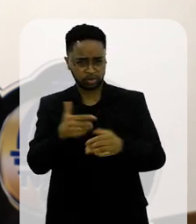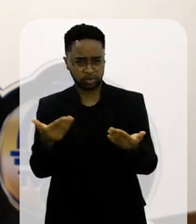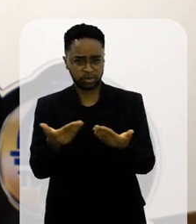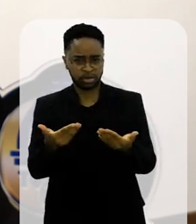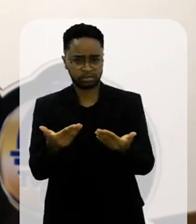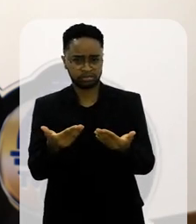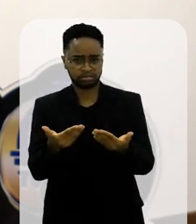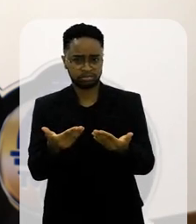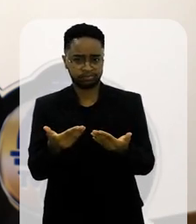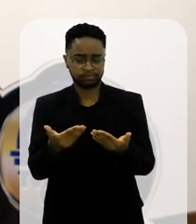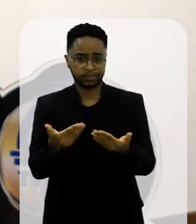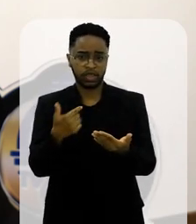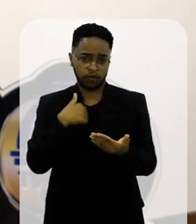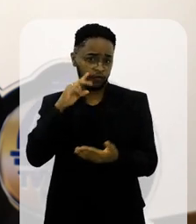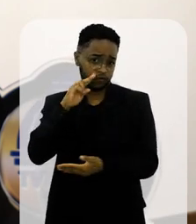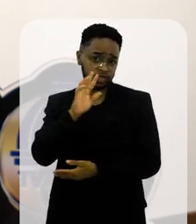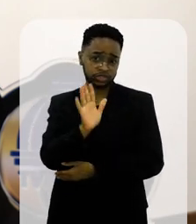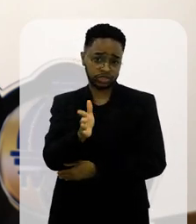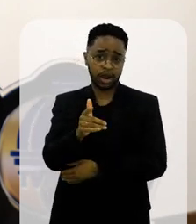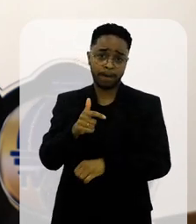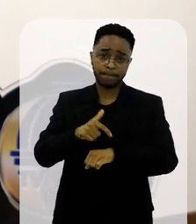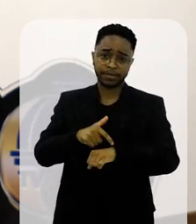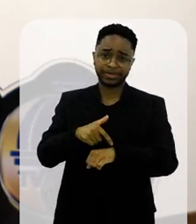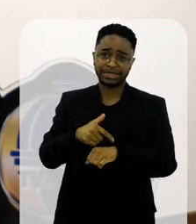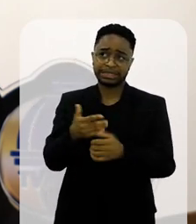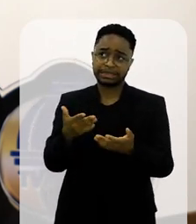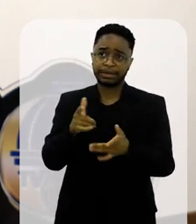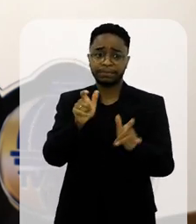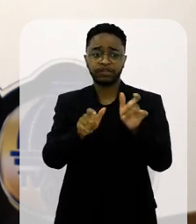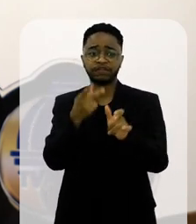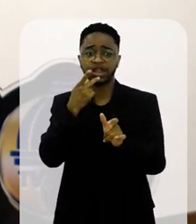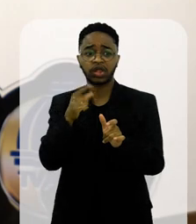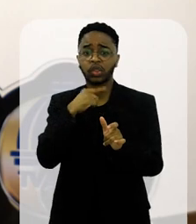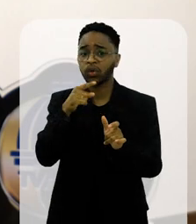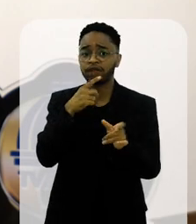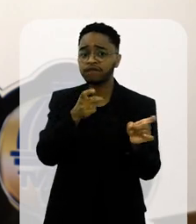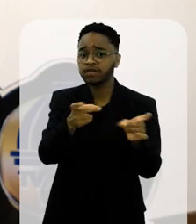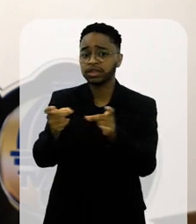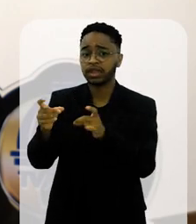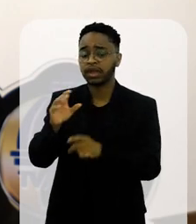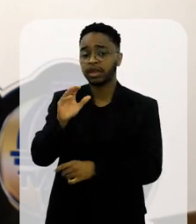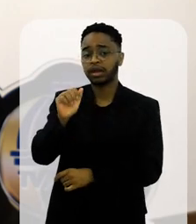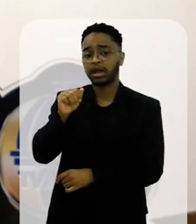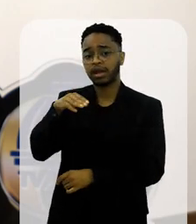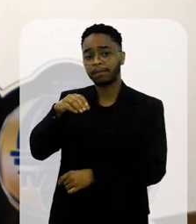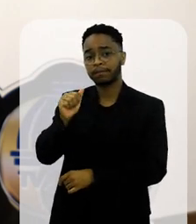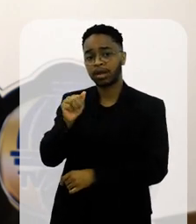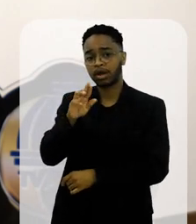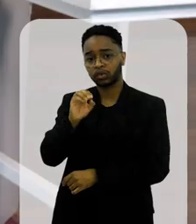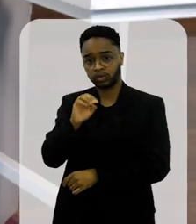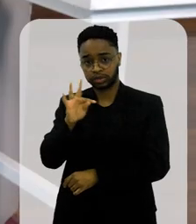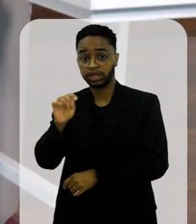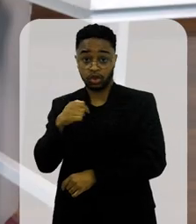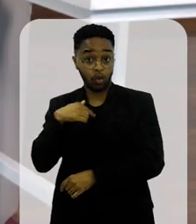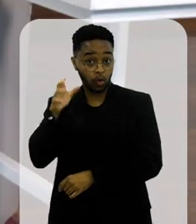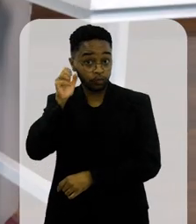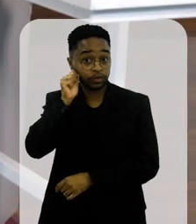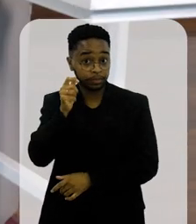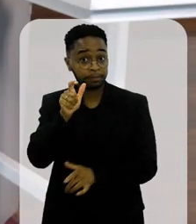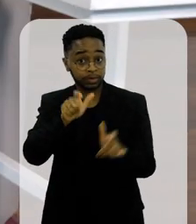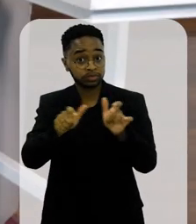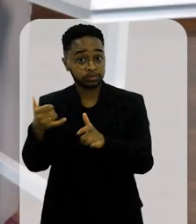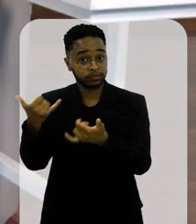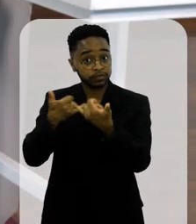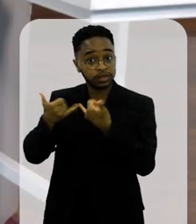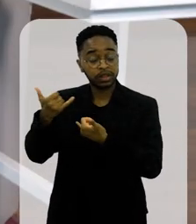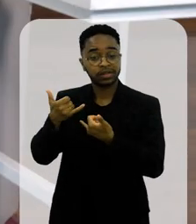momentos do carnaval carioca, que eu já vi momentos do carnaval que não estamos nem conseguindo vender os camarotes. eu ouvi de profissionais de